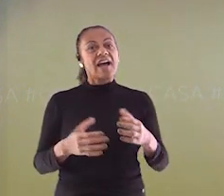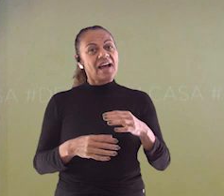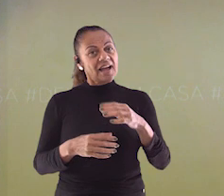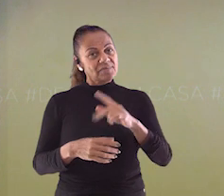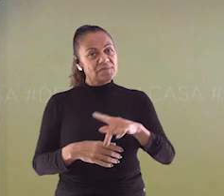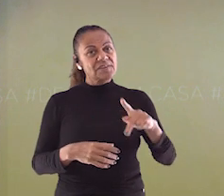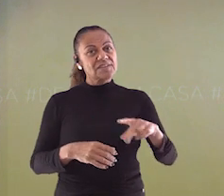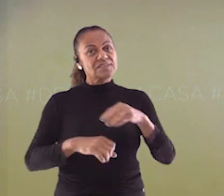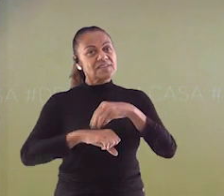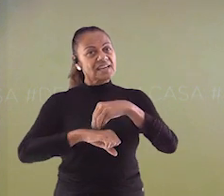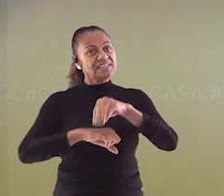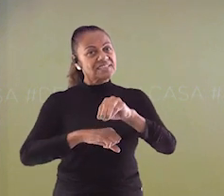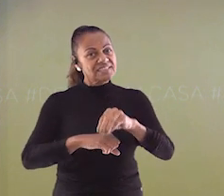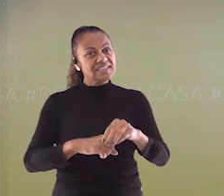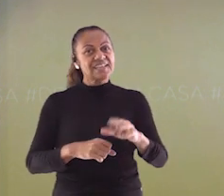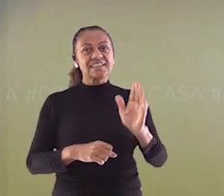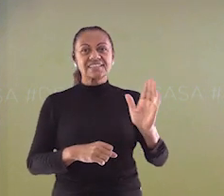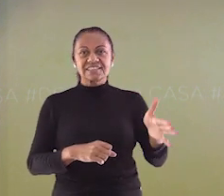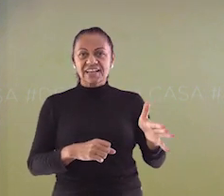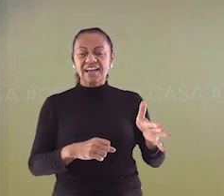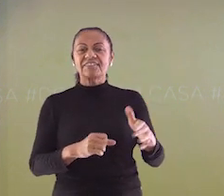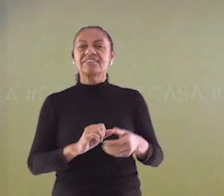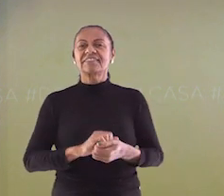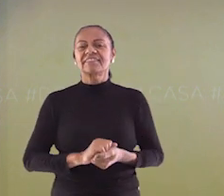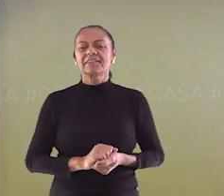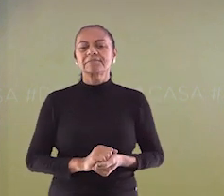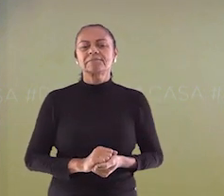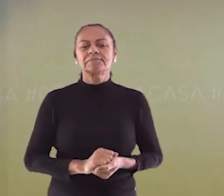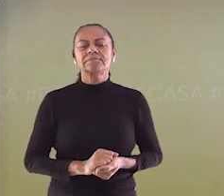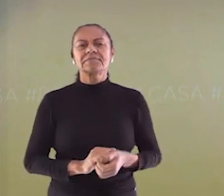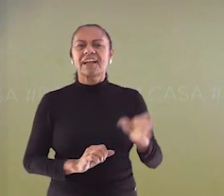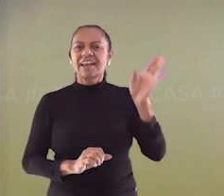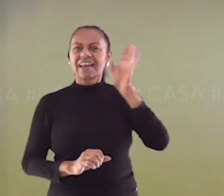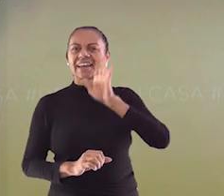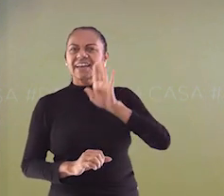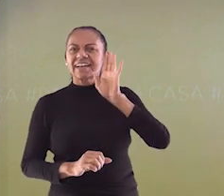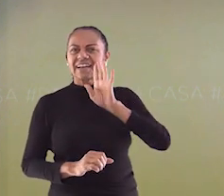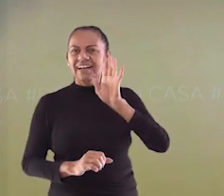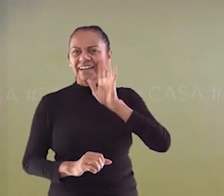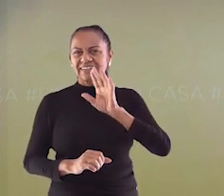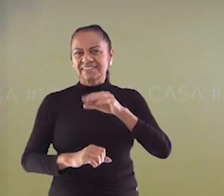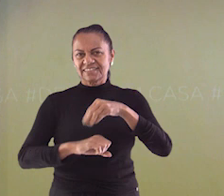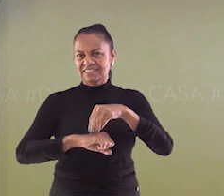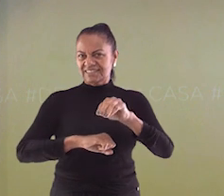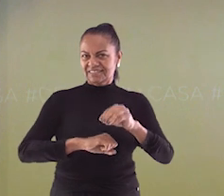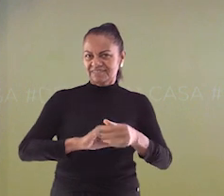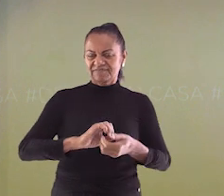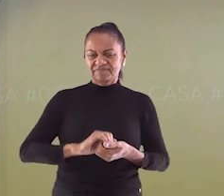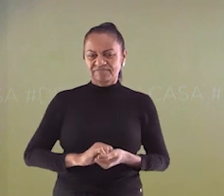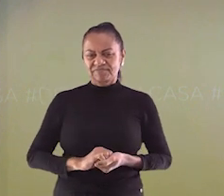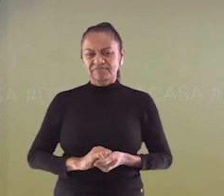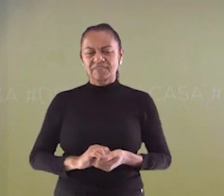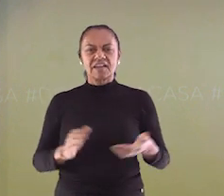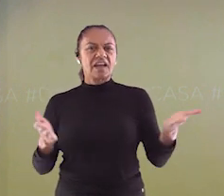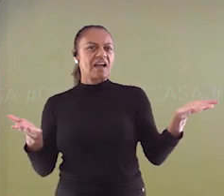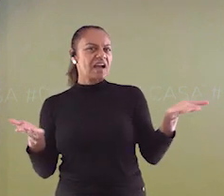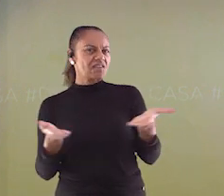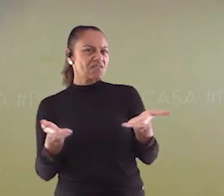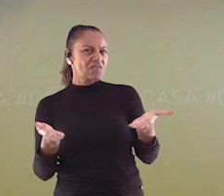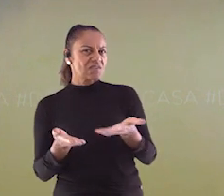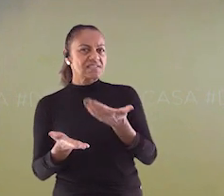Assim como na dica da professora dada pela Raquel. Entenderam? Legal essa dica, não é?